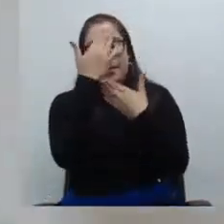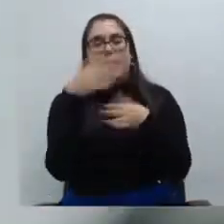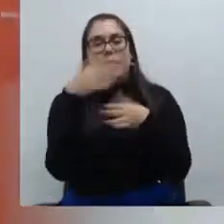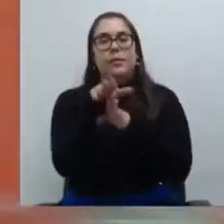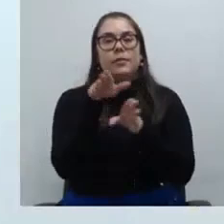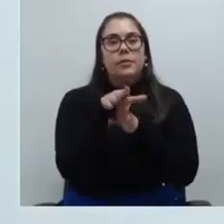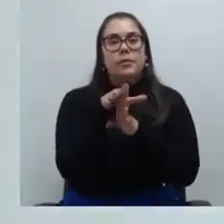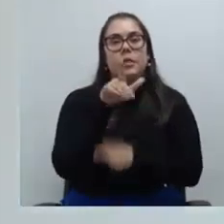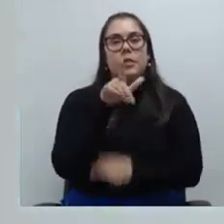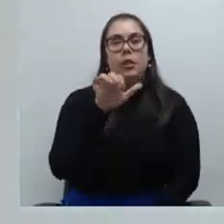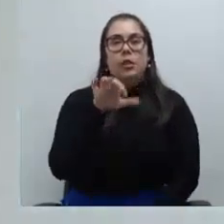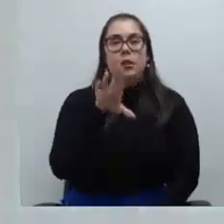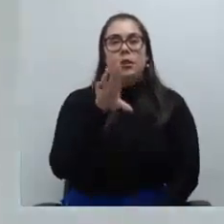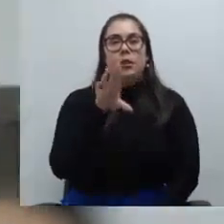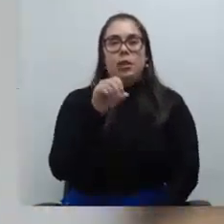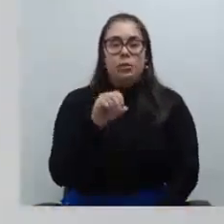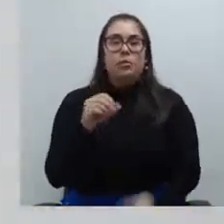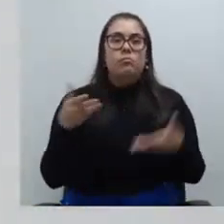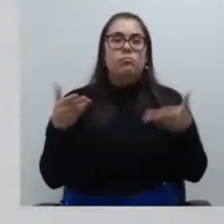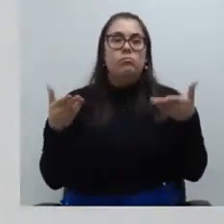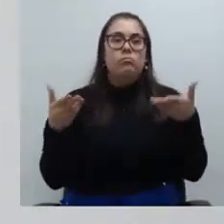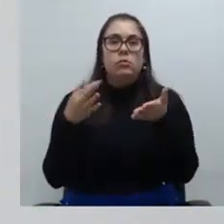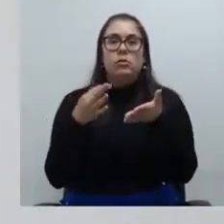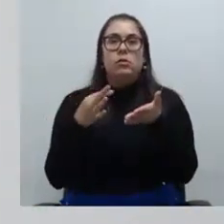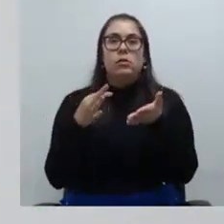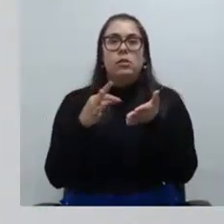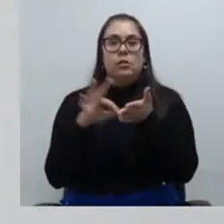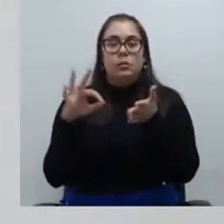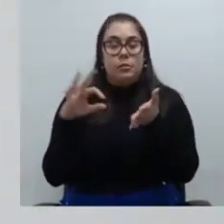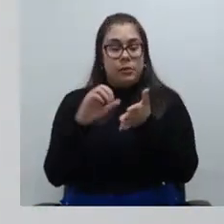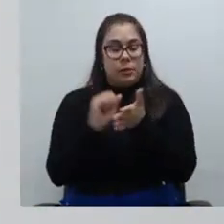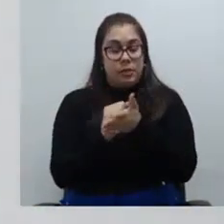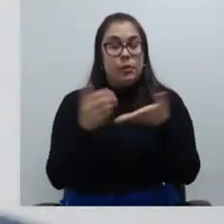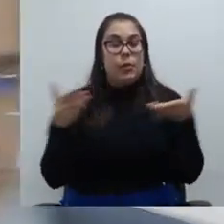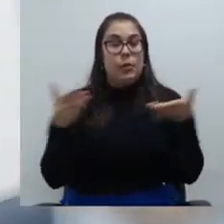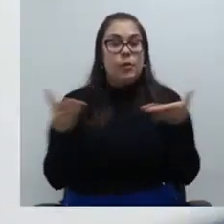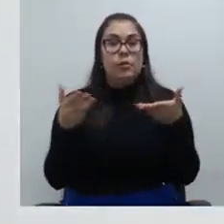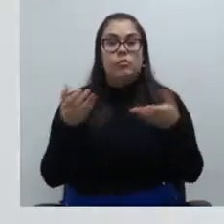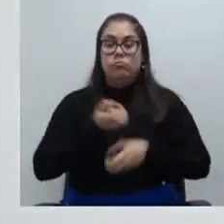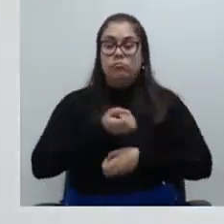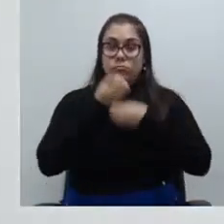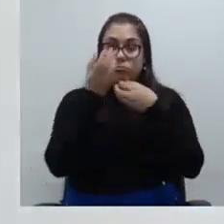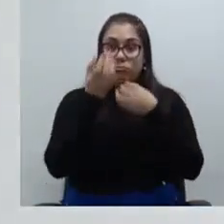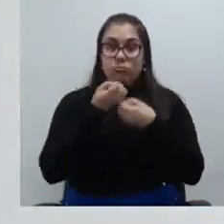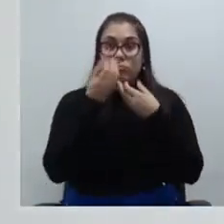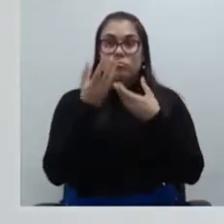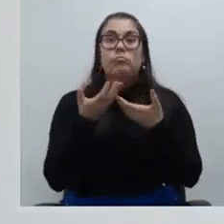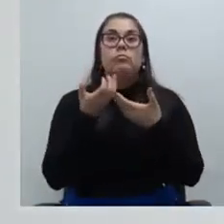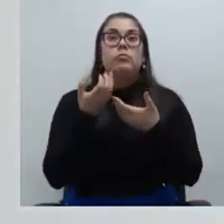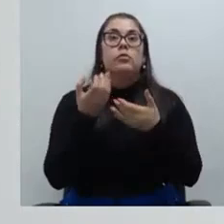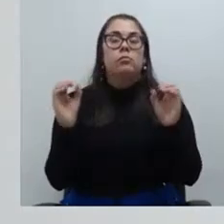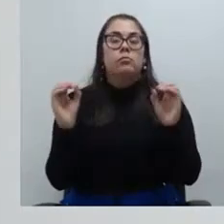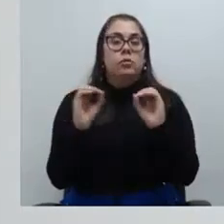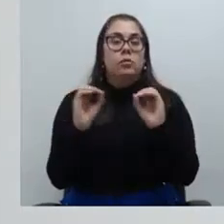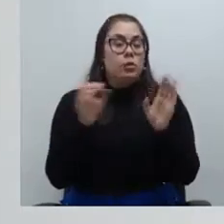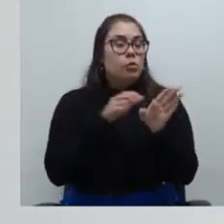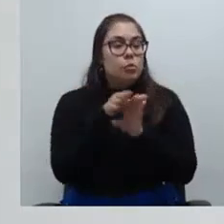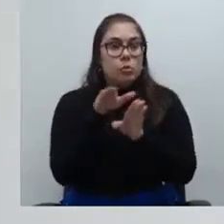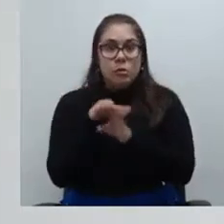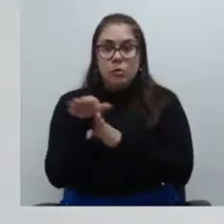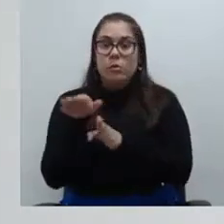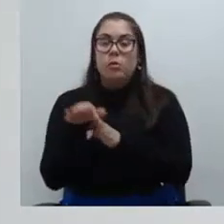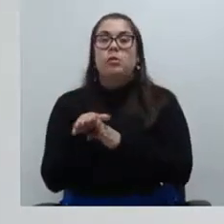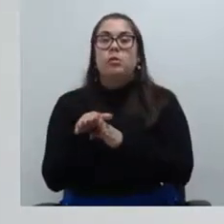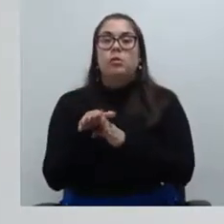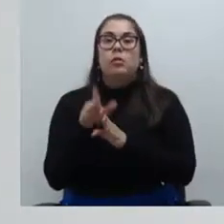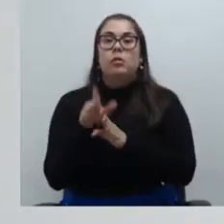conselheiro Leonardo bom então eu tinha me inscrito vou me referir acho que não temos mais conselheiros inscritos então vou